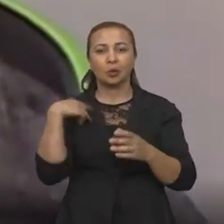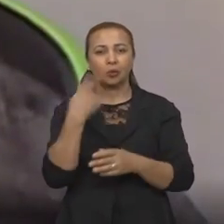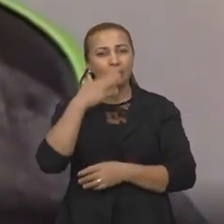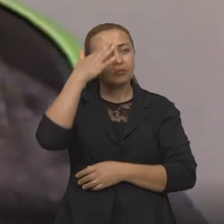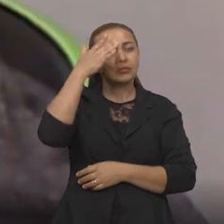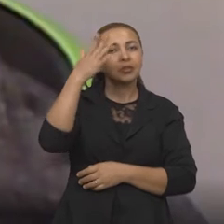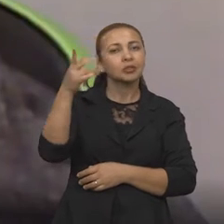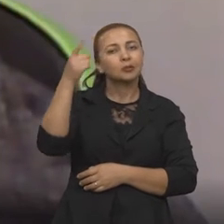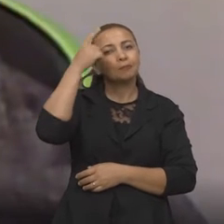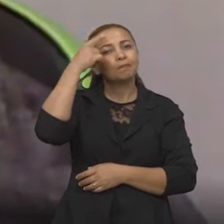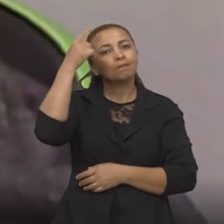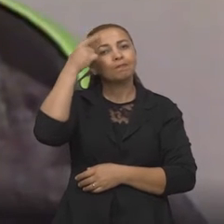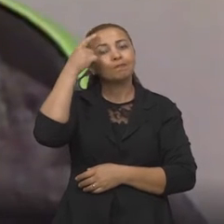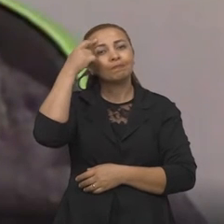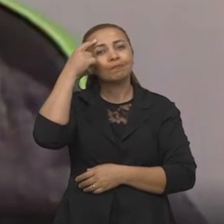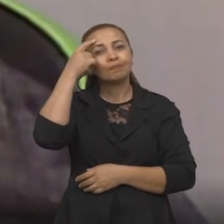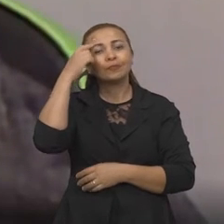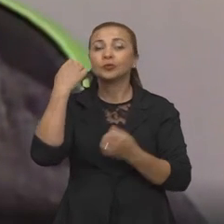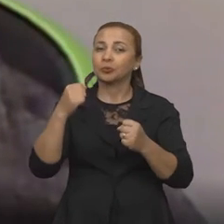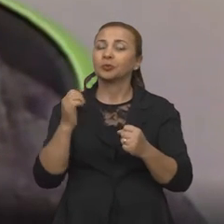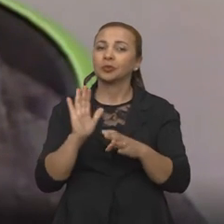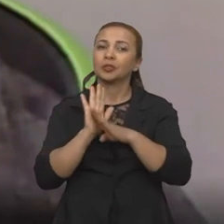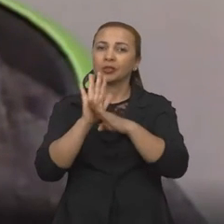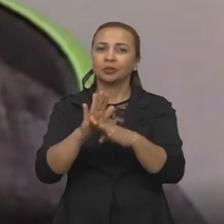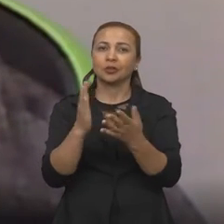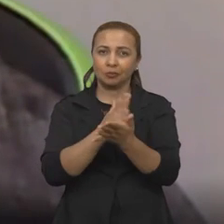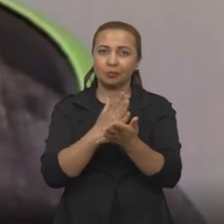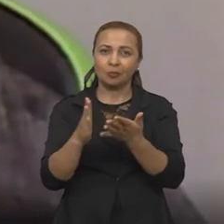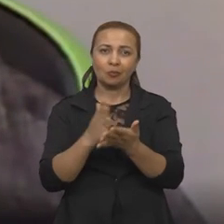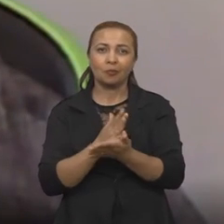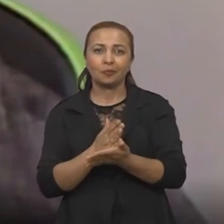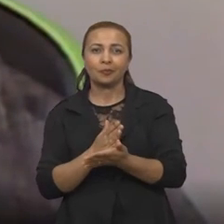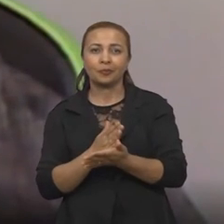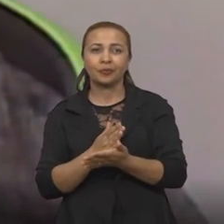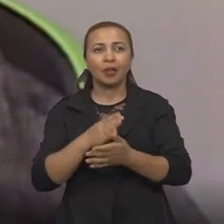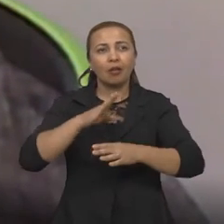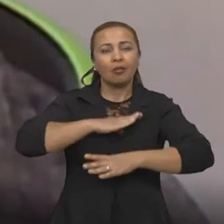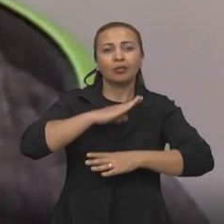nós imaginamos que essas substâncias pudessem ter algum tipo de